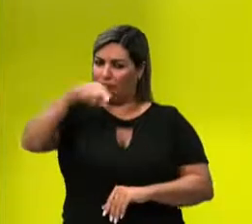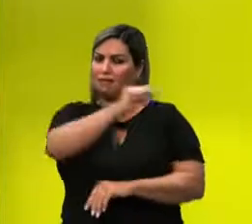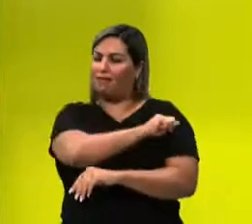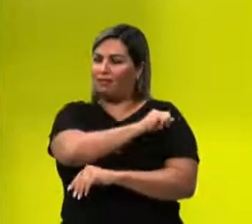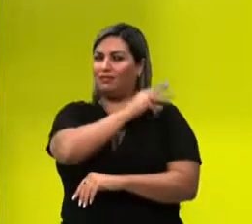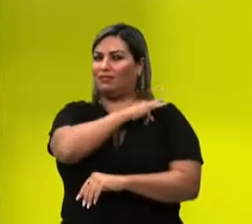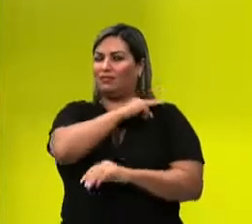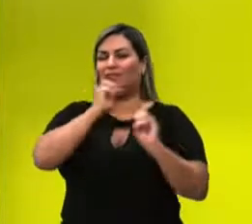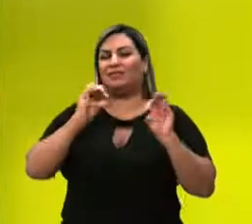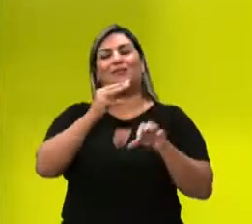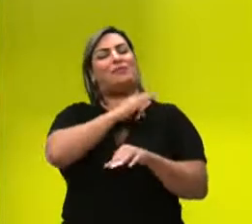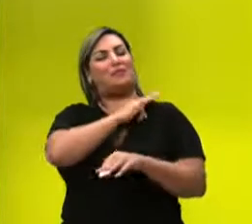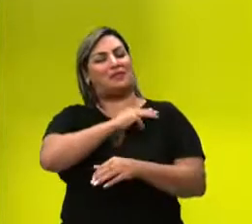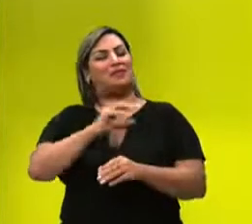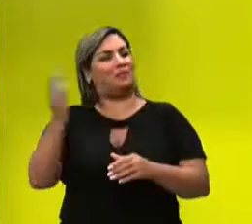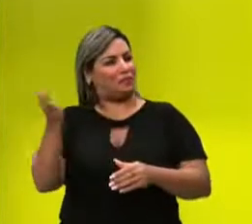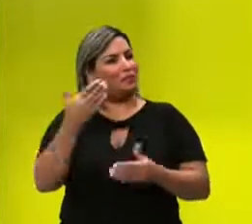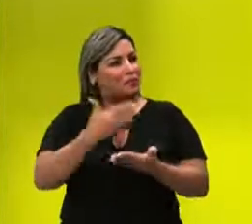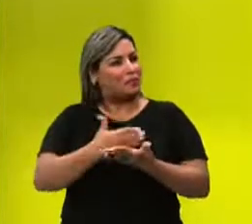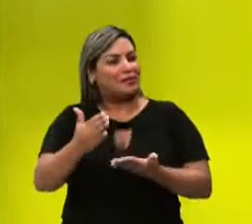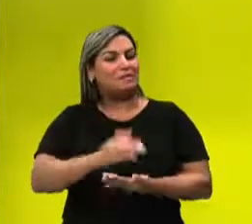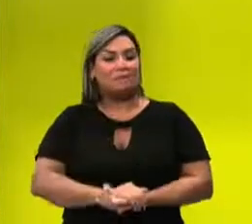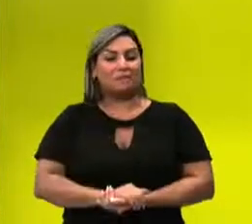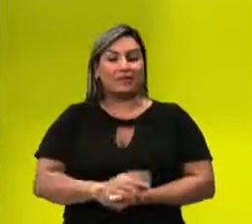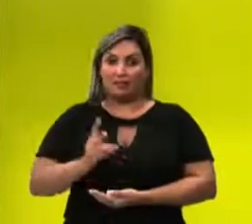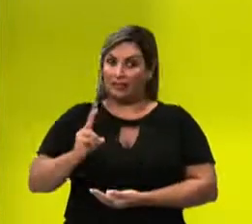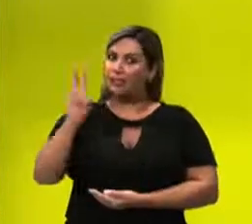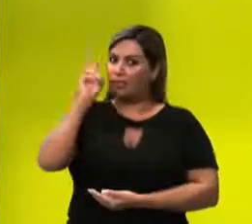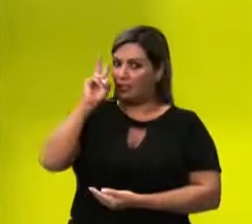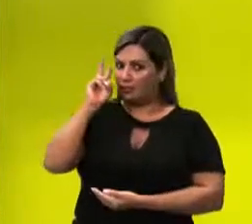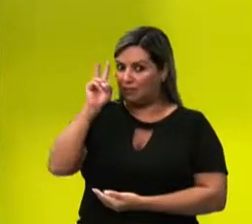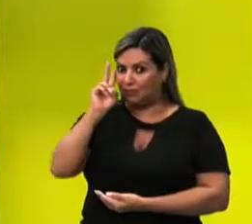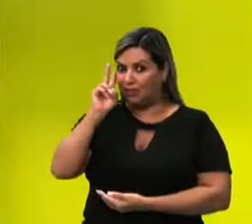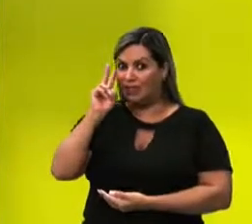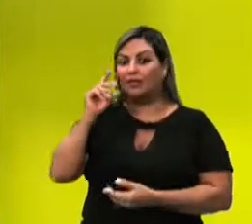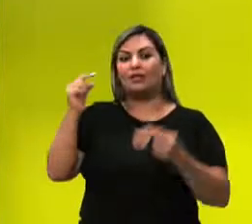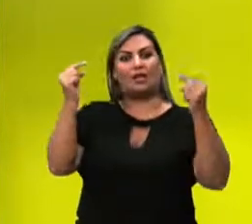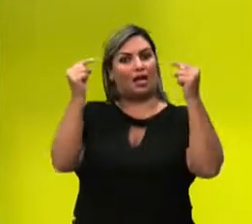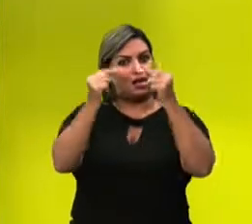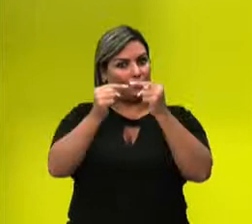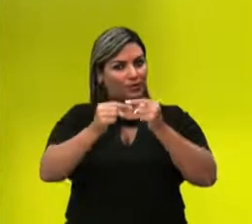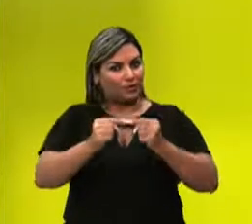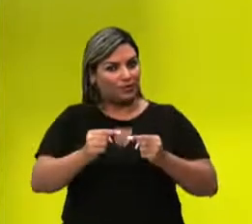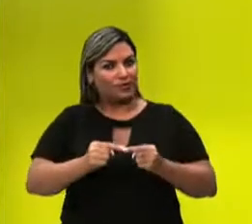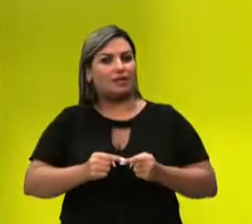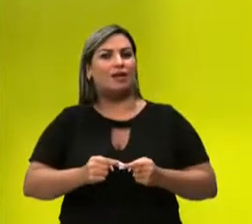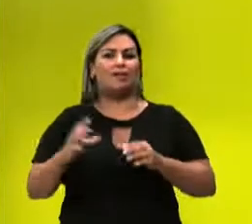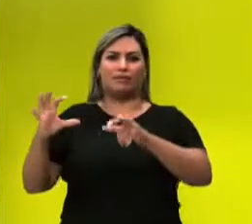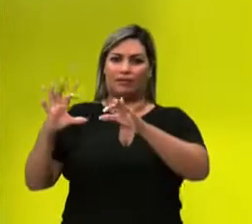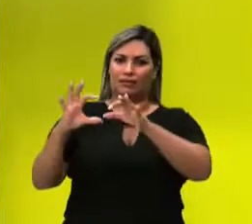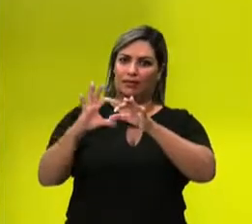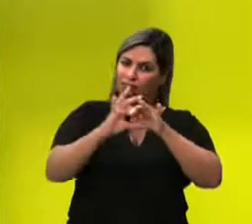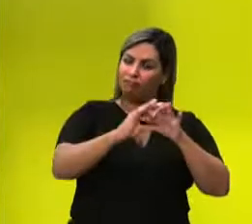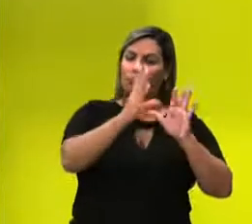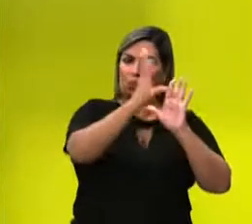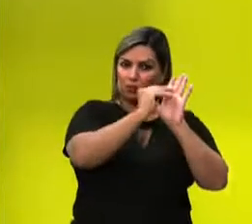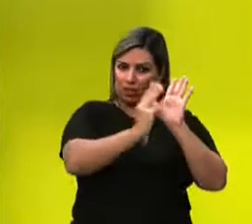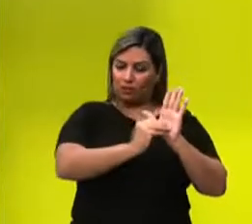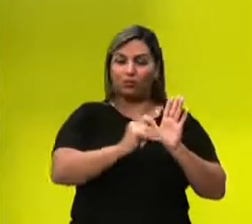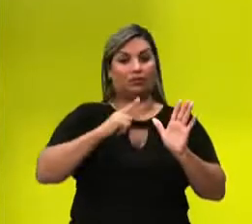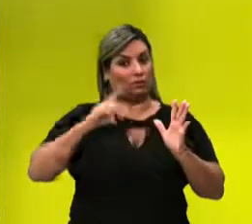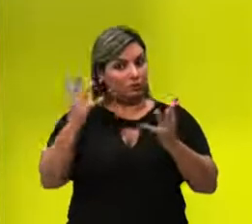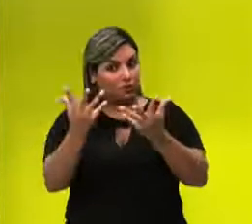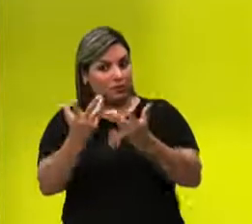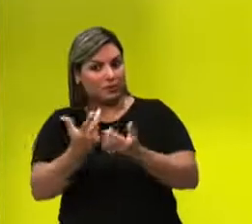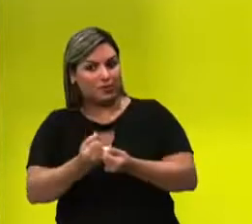Médio. Então vamos lá pessoal, como sempre, lembrando que associada a este conteúdo nós temos uma